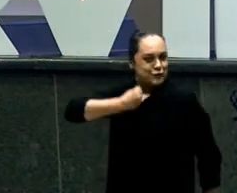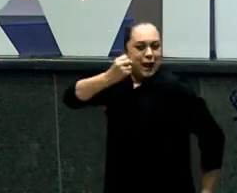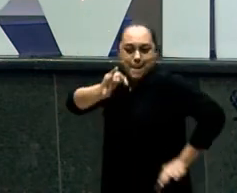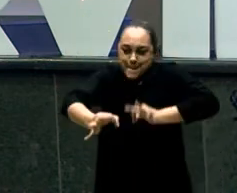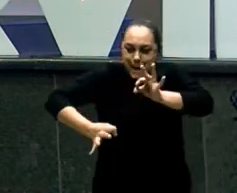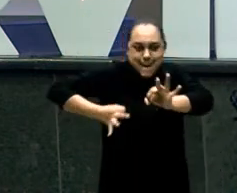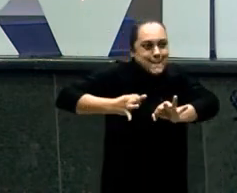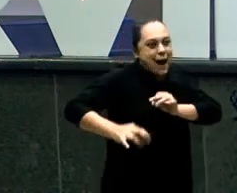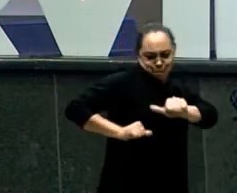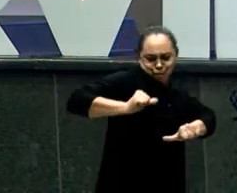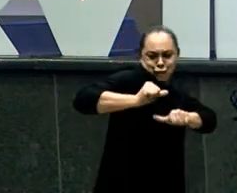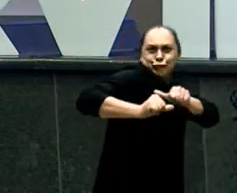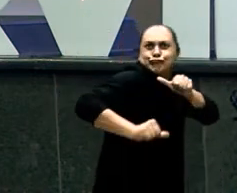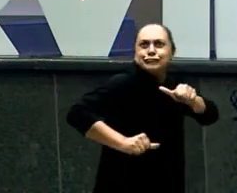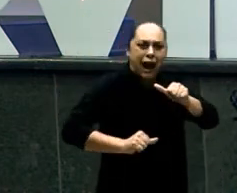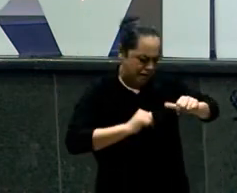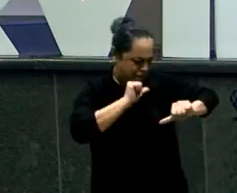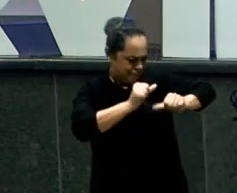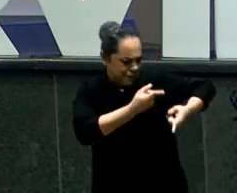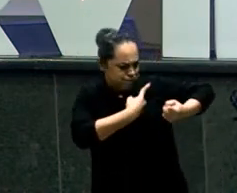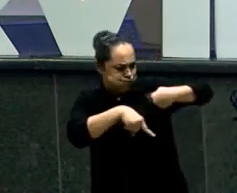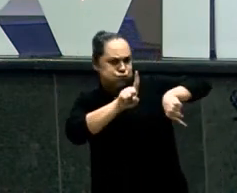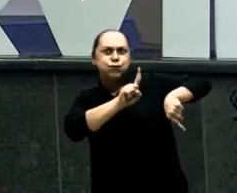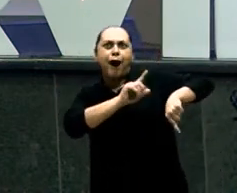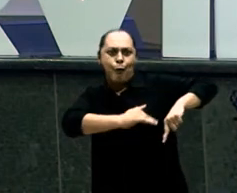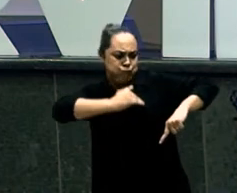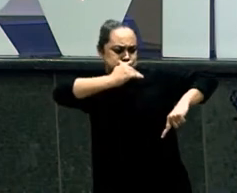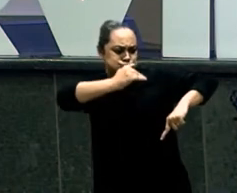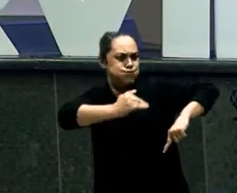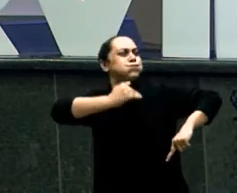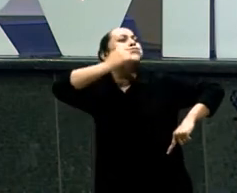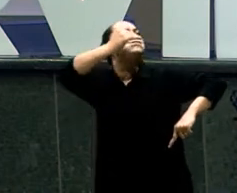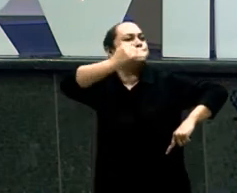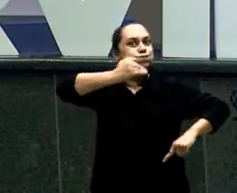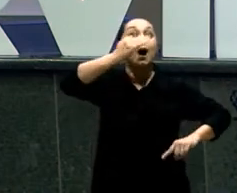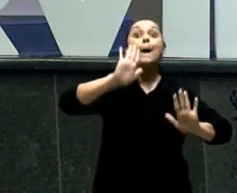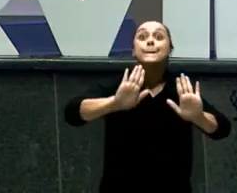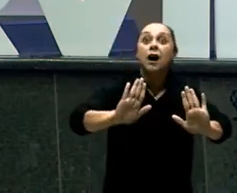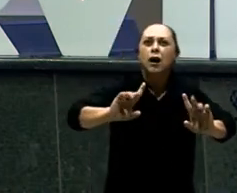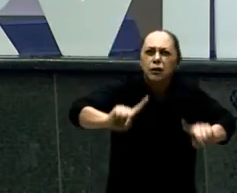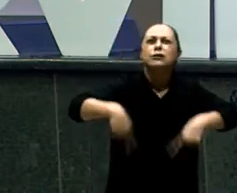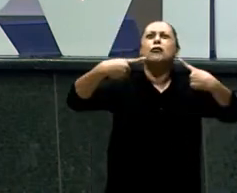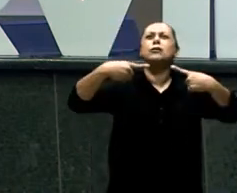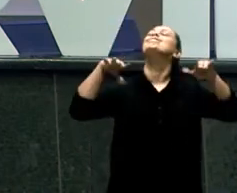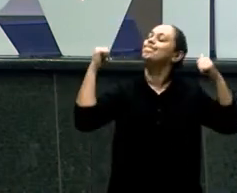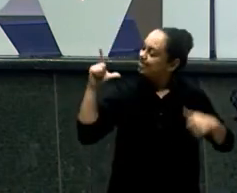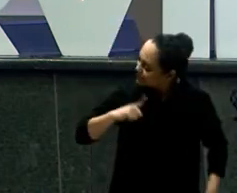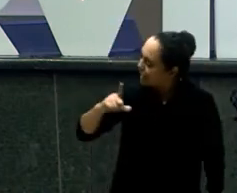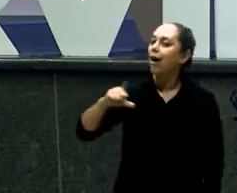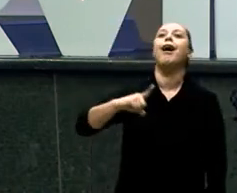demais Crescer é maravilhoso Tenha os seus desafios Mas Deus quer te ver